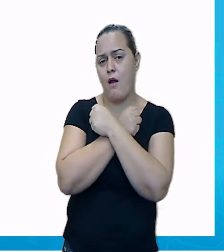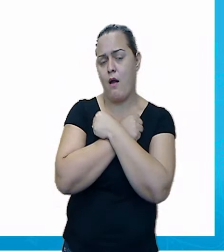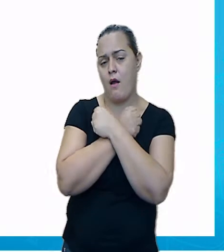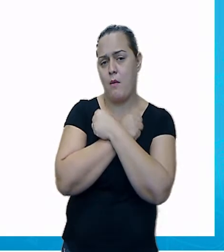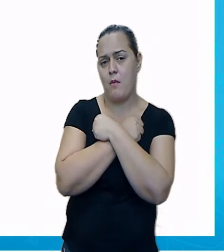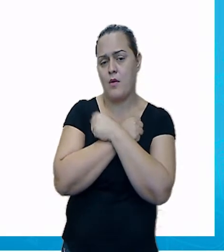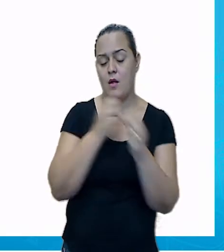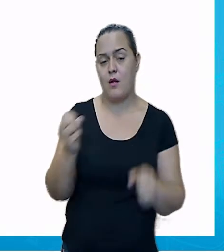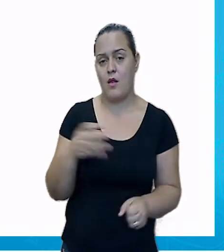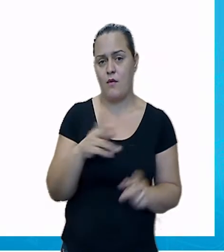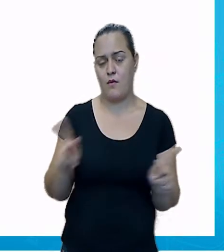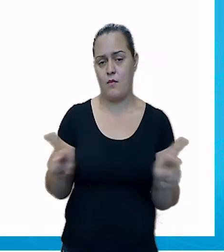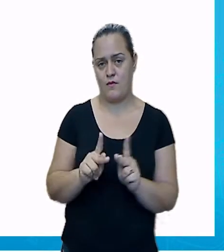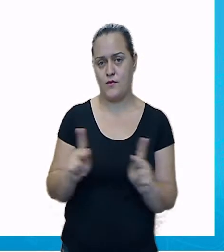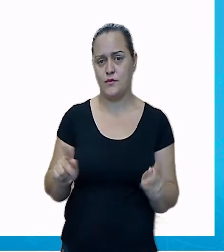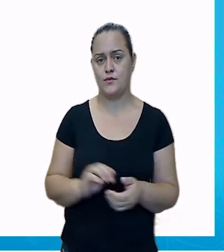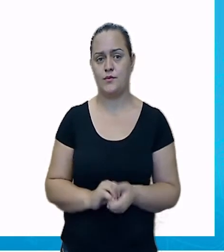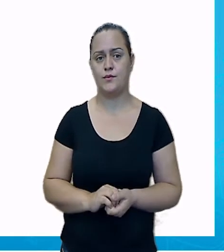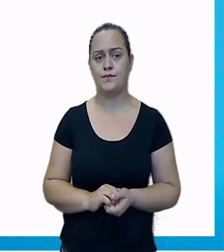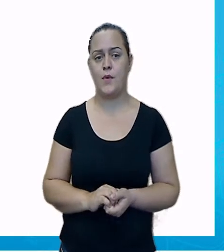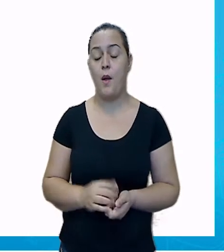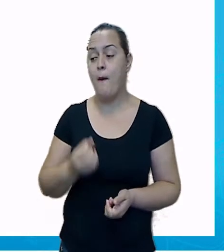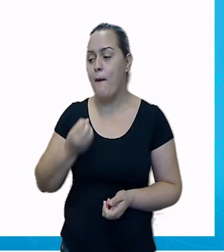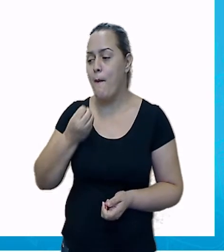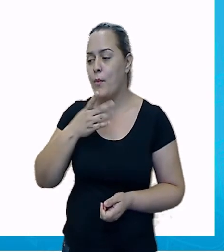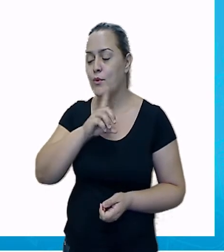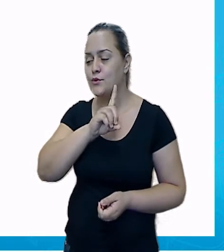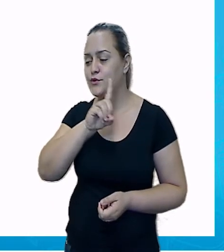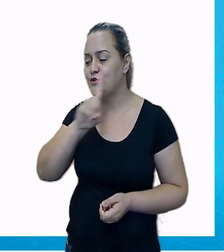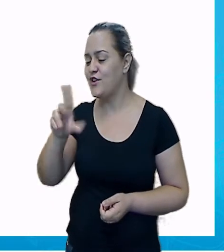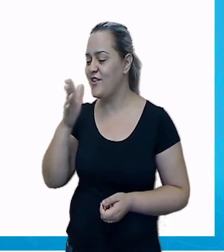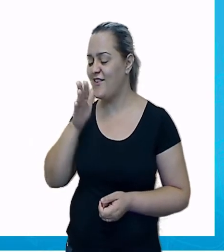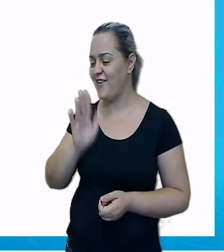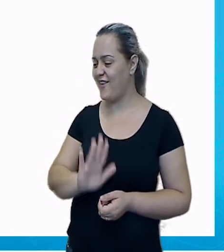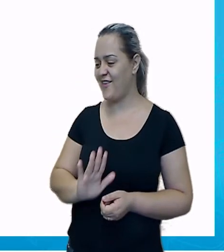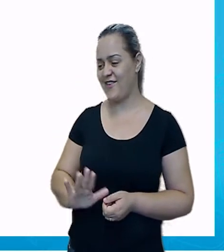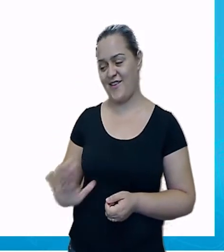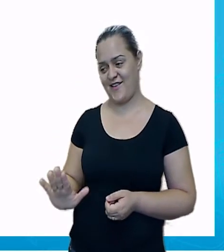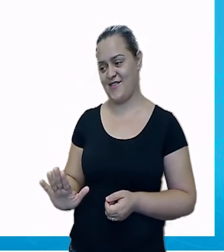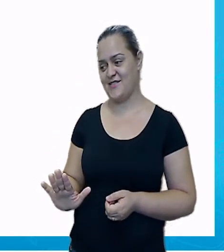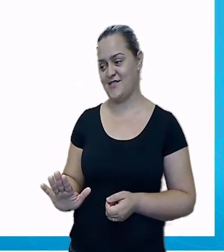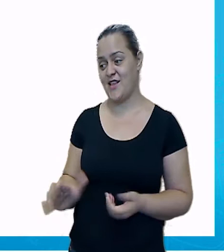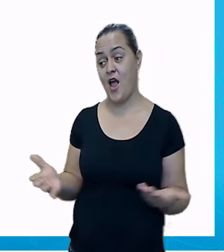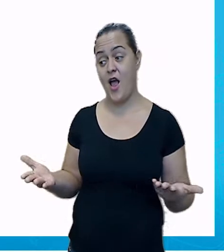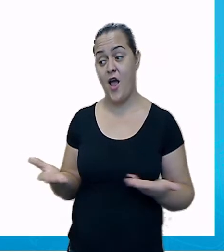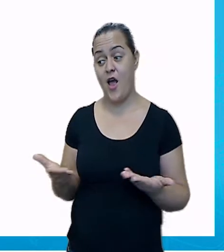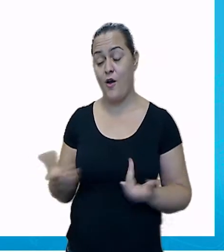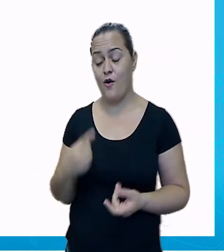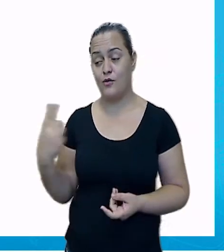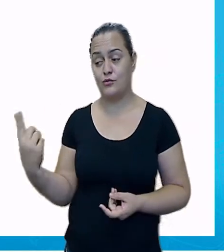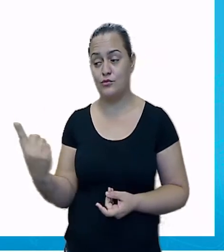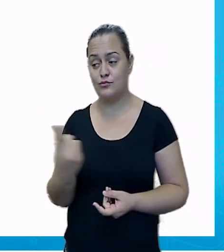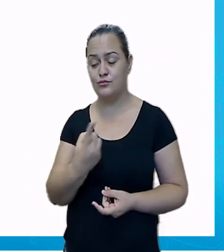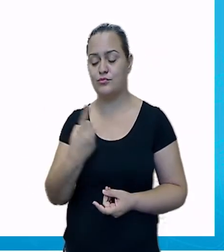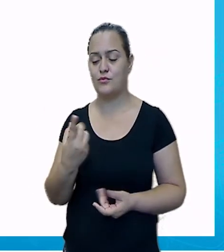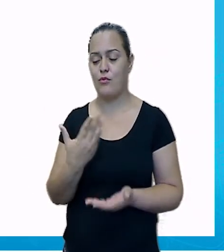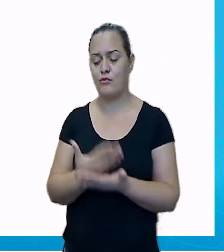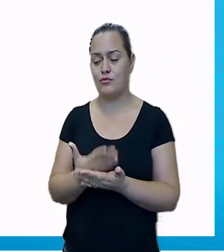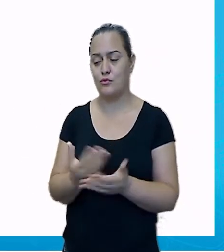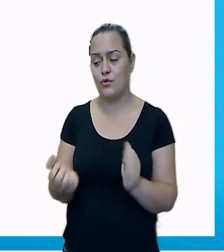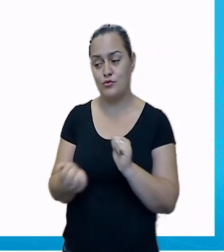Bom dia, crianças, diz ela. Vamos passar algum tempo juntos este ano.